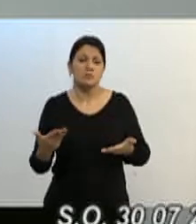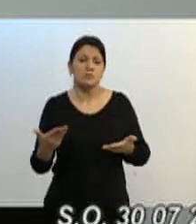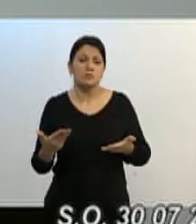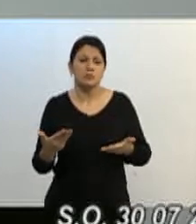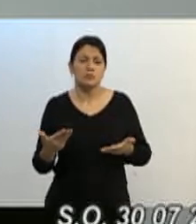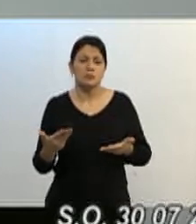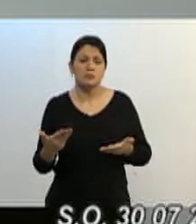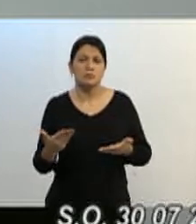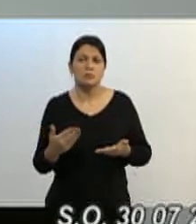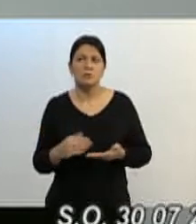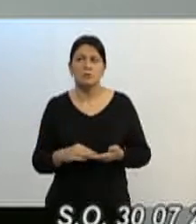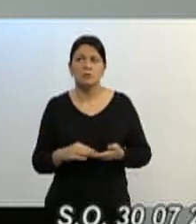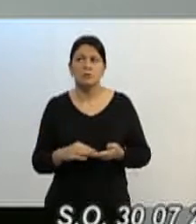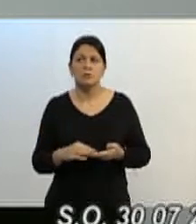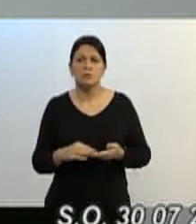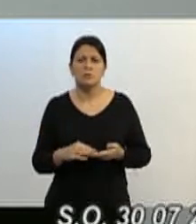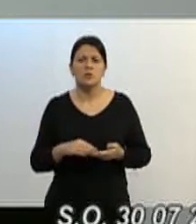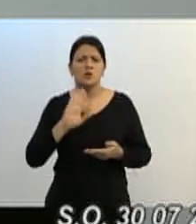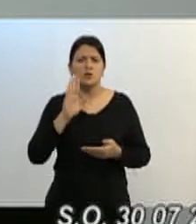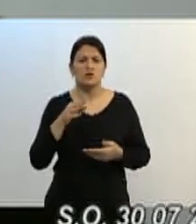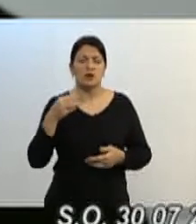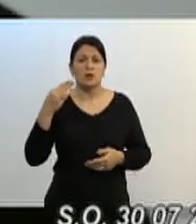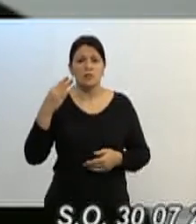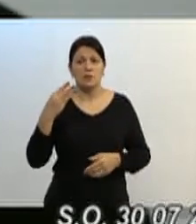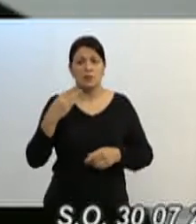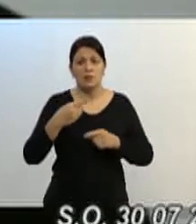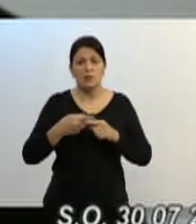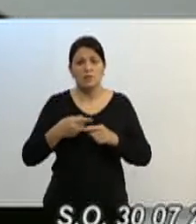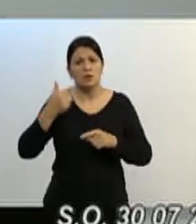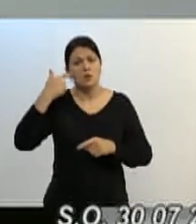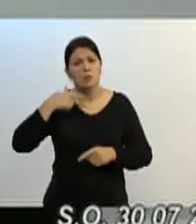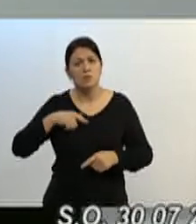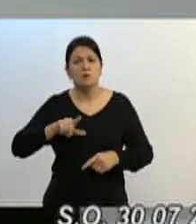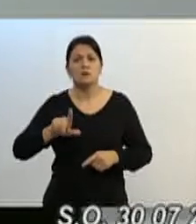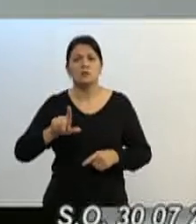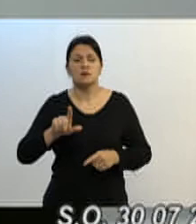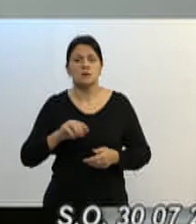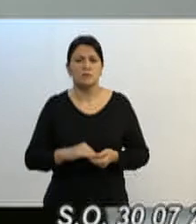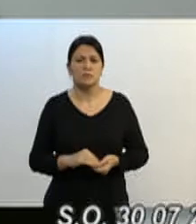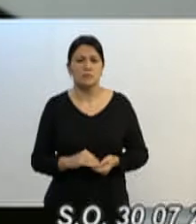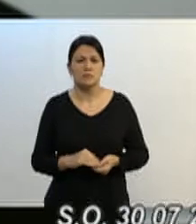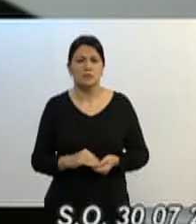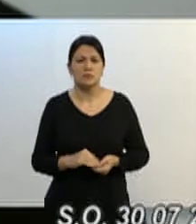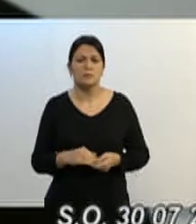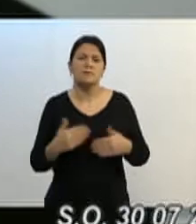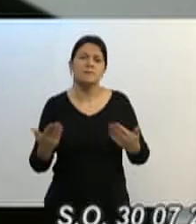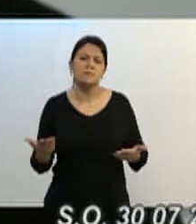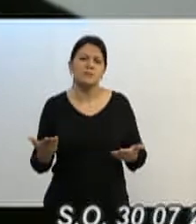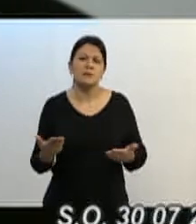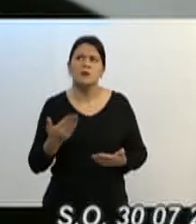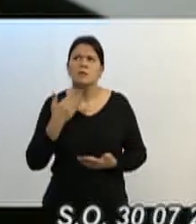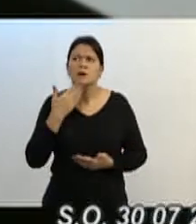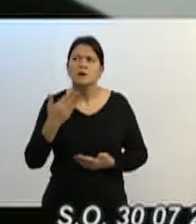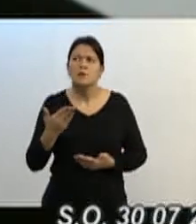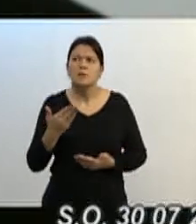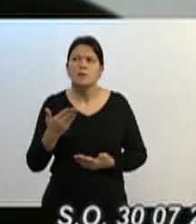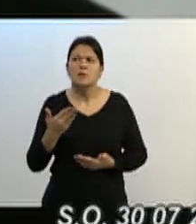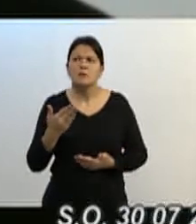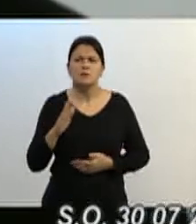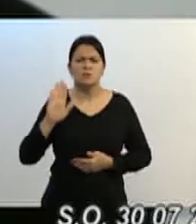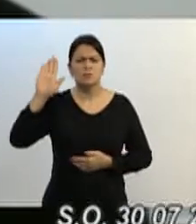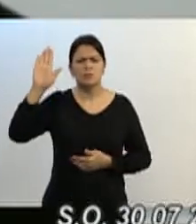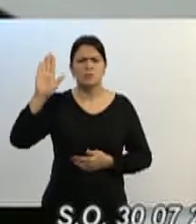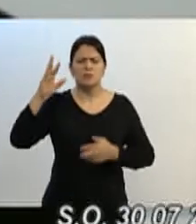vou correr por três vezes, ficando com a suplente, e conseguir a vaga de vereador, então, eu peço que esses pré-candidatos tenham um pouco de respeito com nós,